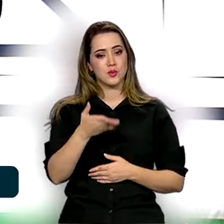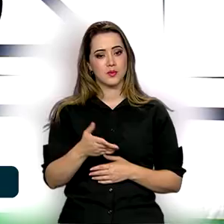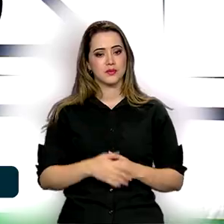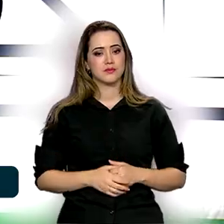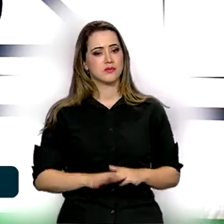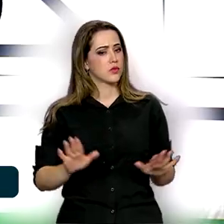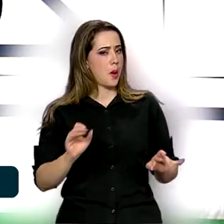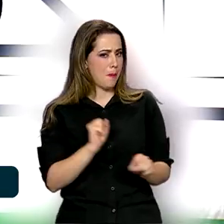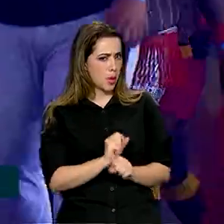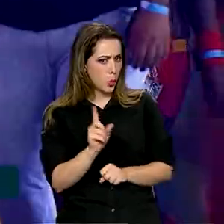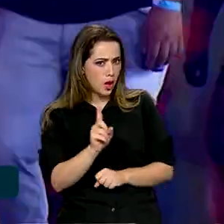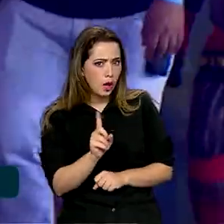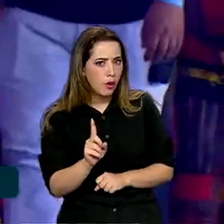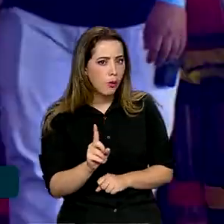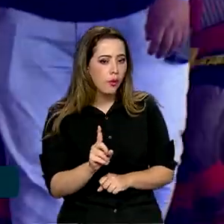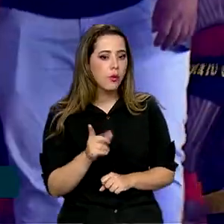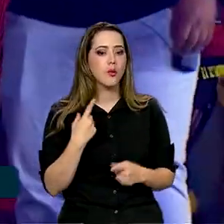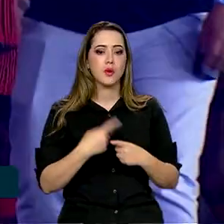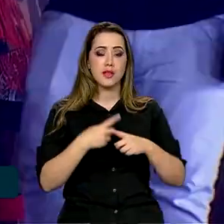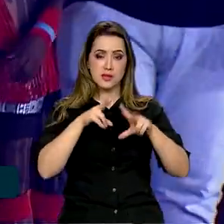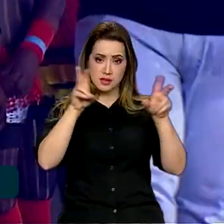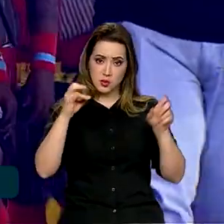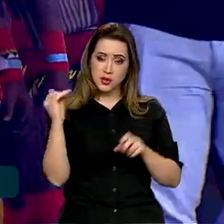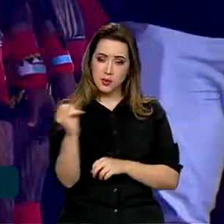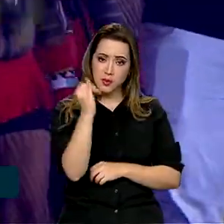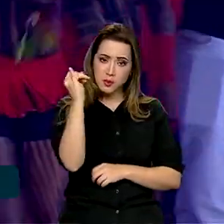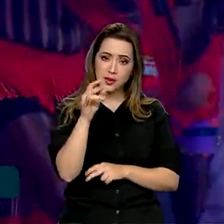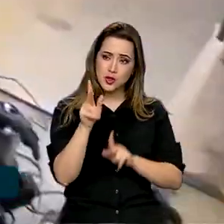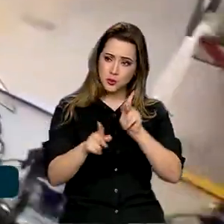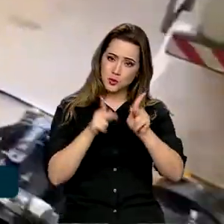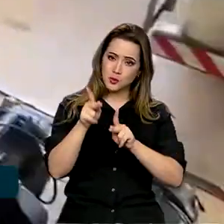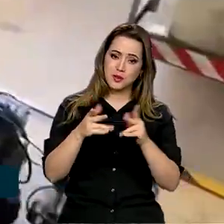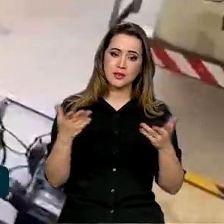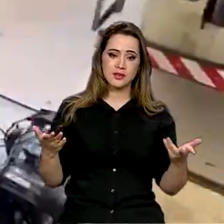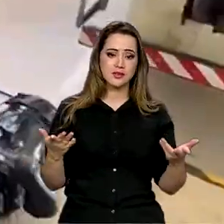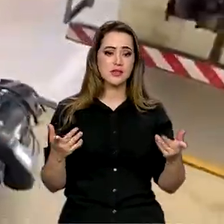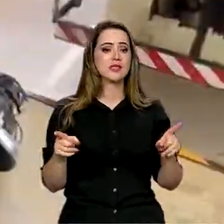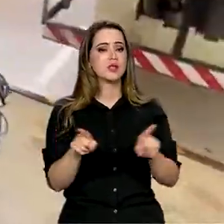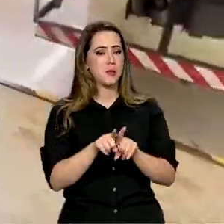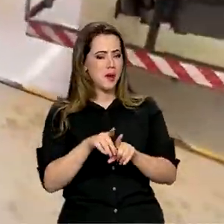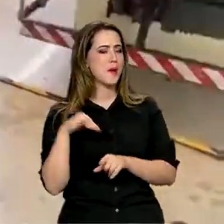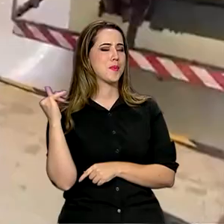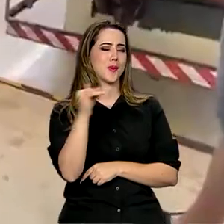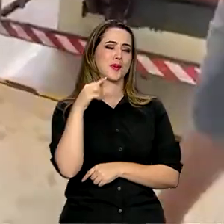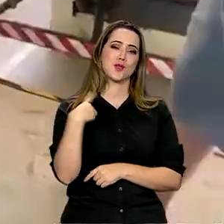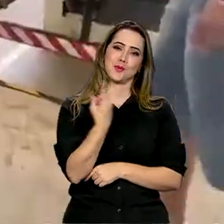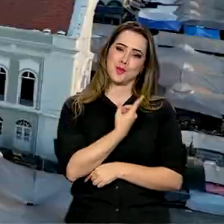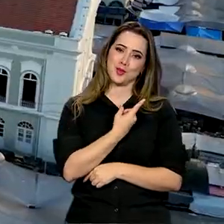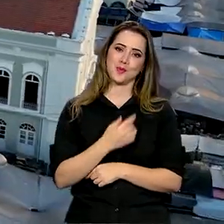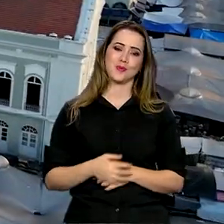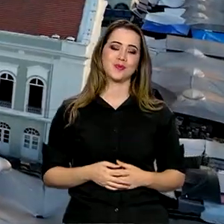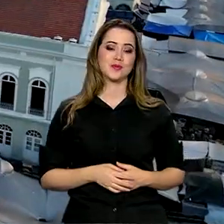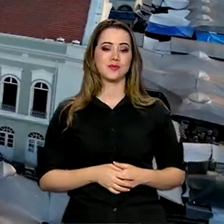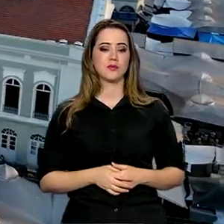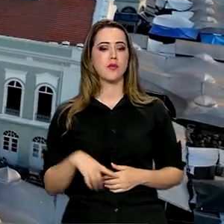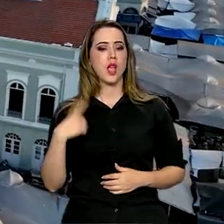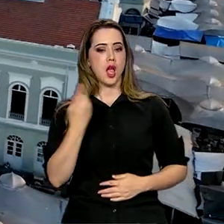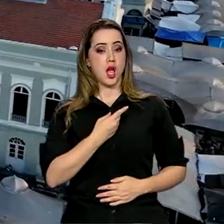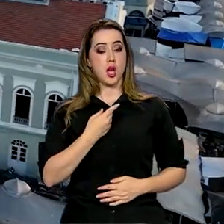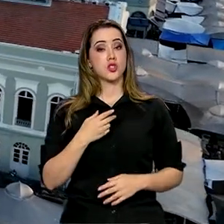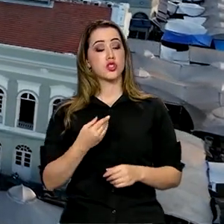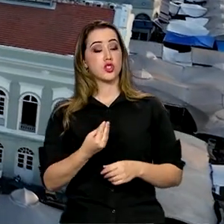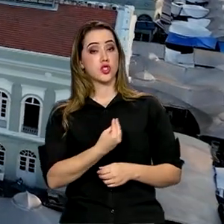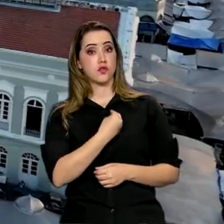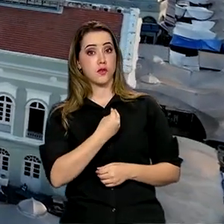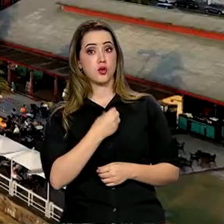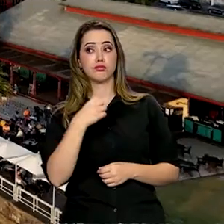E não paramos por aí, pois se o assunto é importante para a população, então é importante para a gente também. Rodamos a cidade de